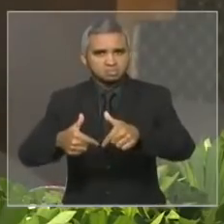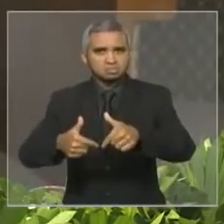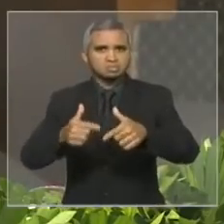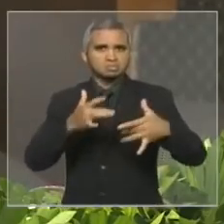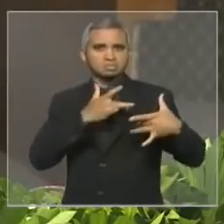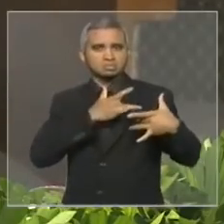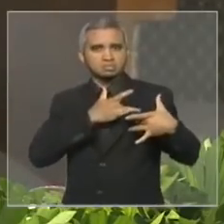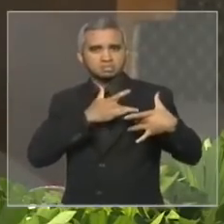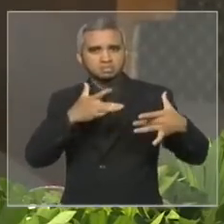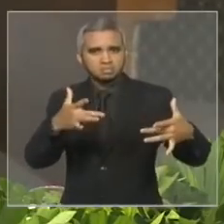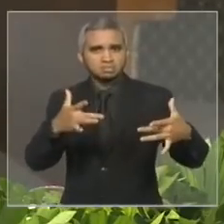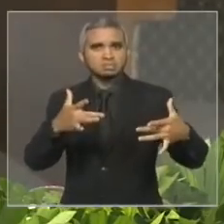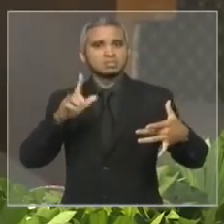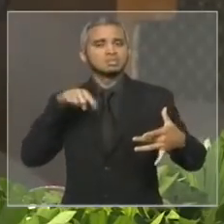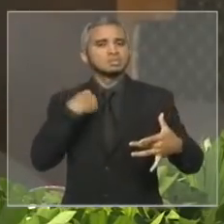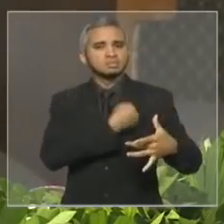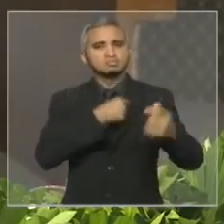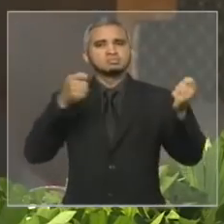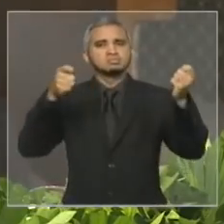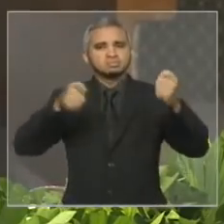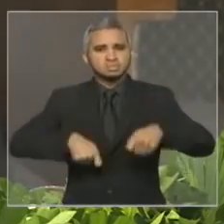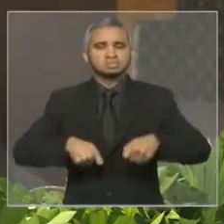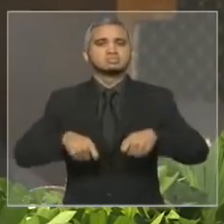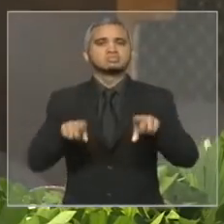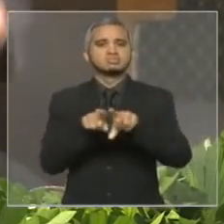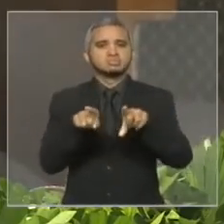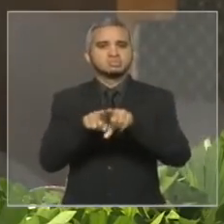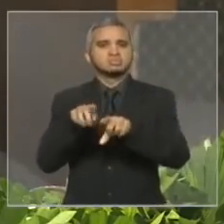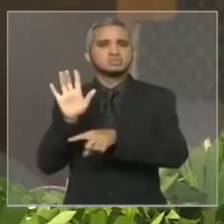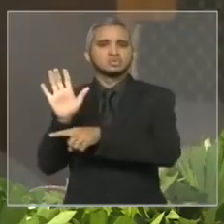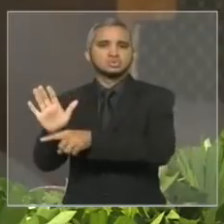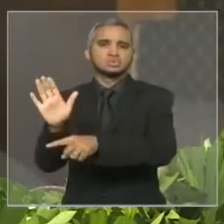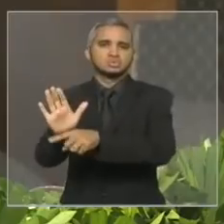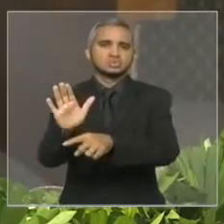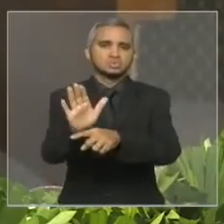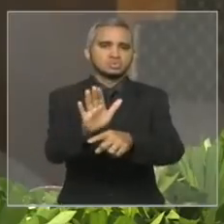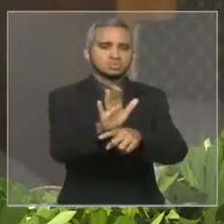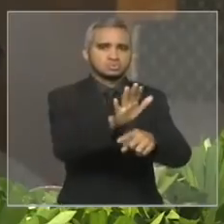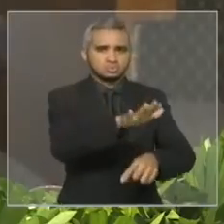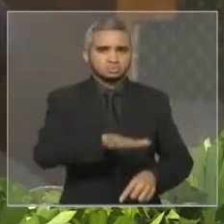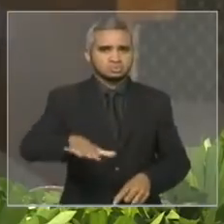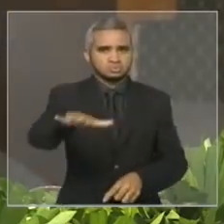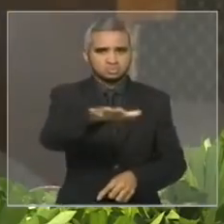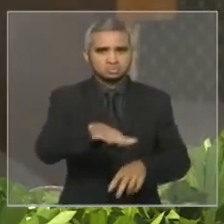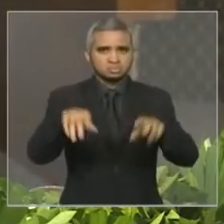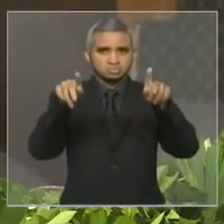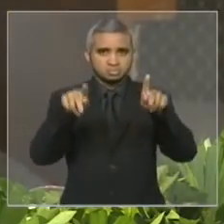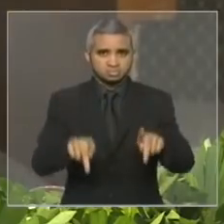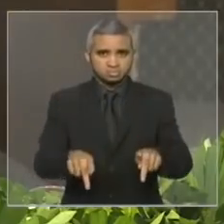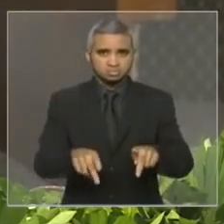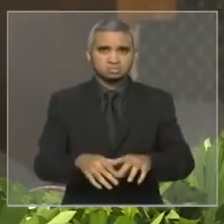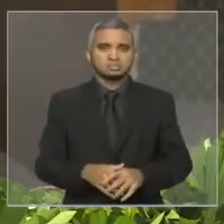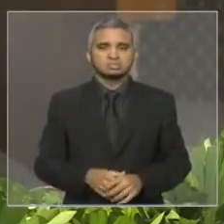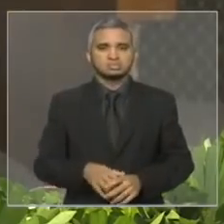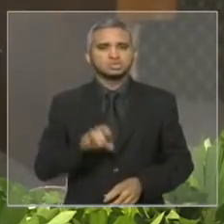para que nós possamos atender ao interesse público somente os fascistas